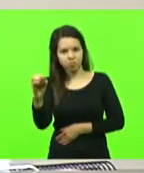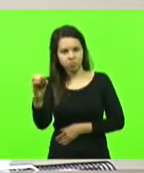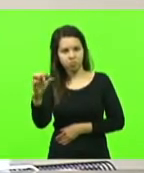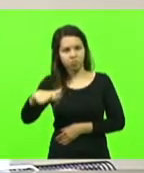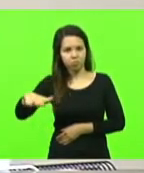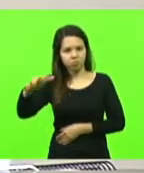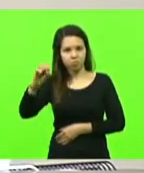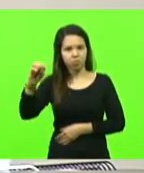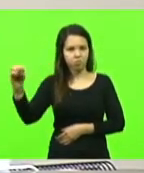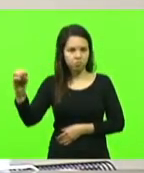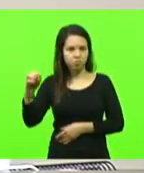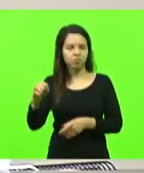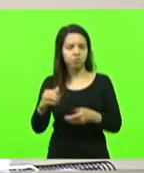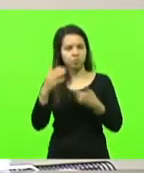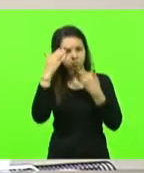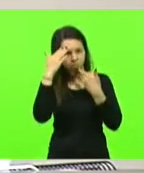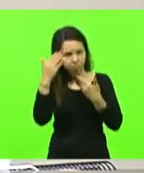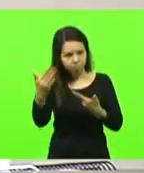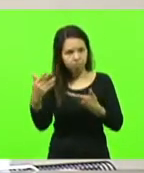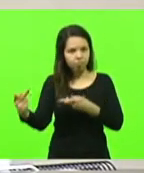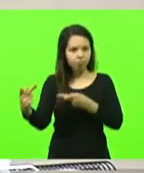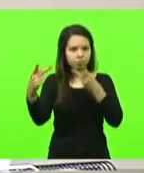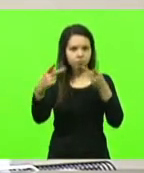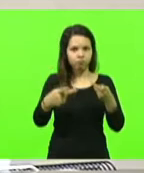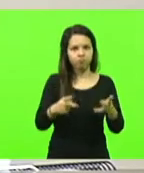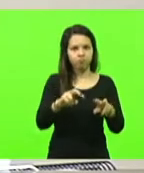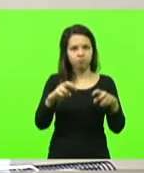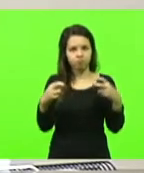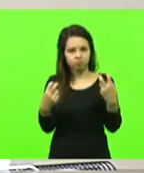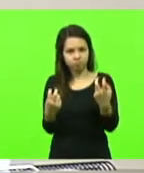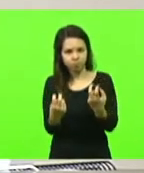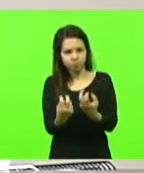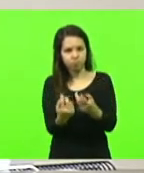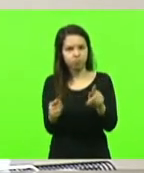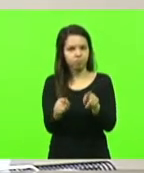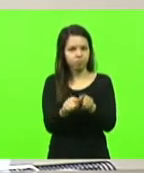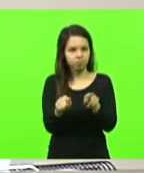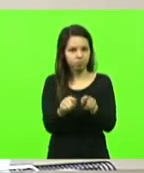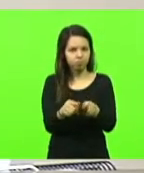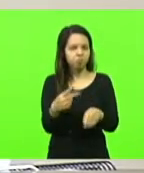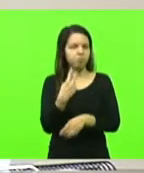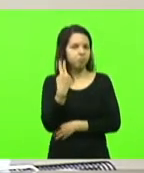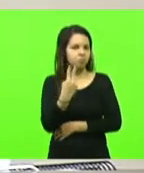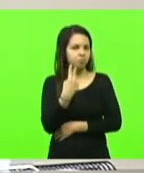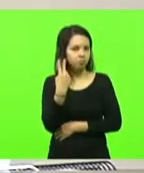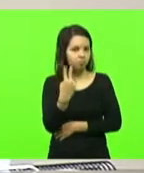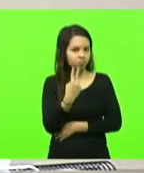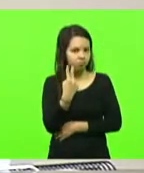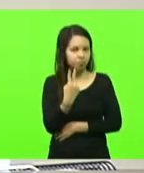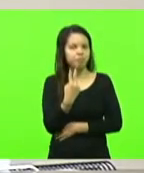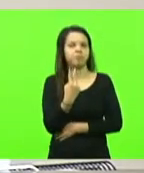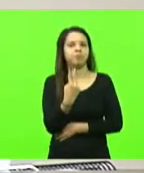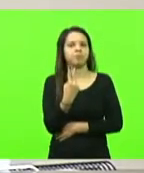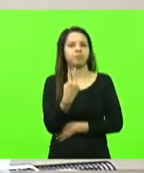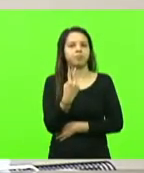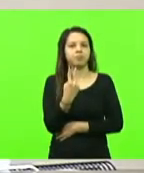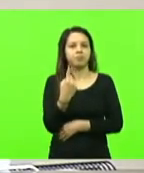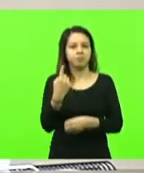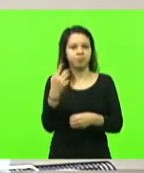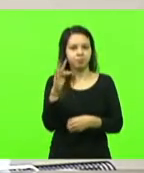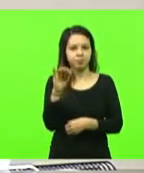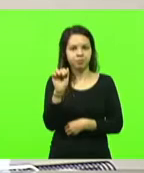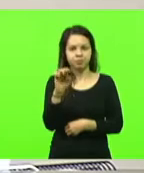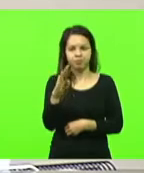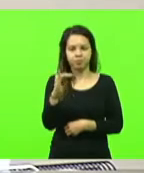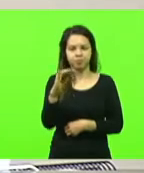plenário, bem como também o nosso vereador Fabrício, da cidade de Urubici, bem como também